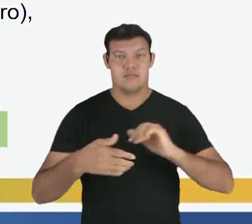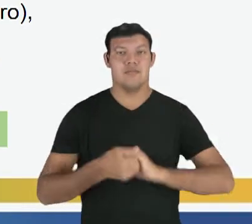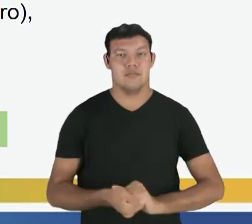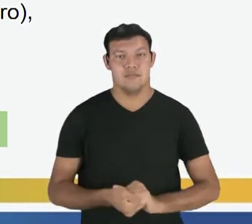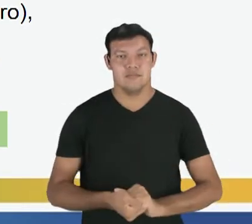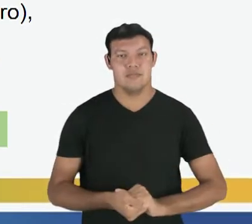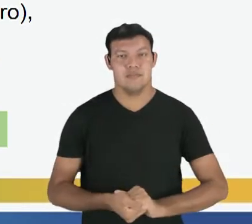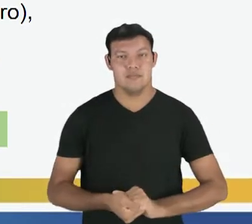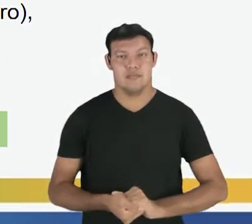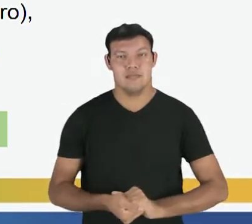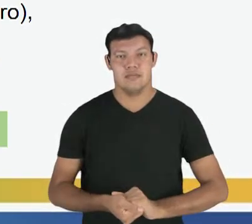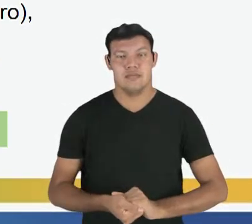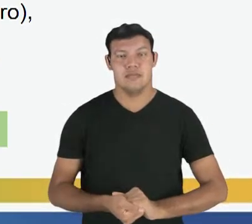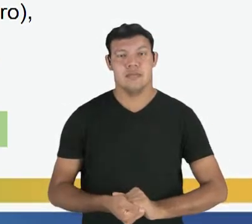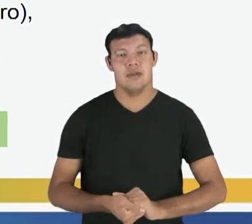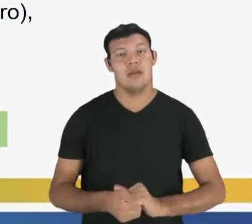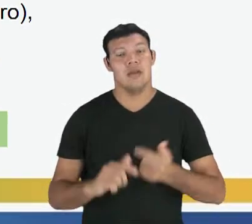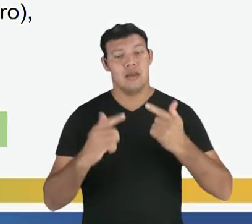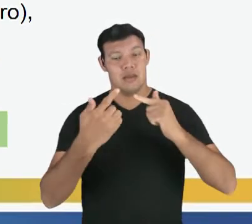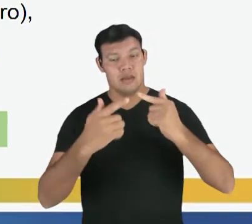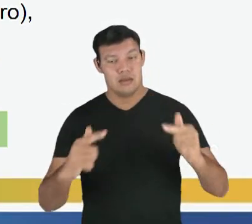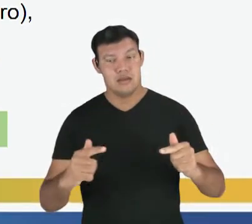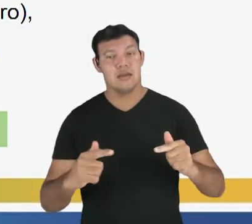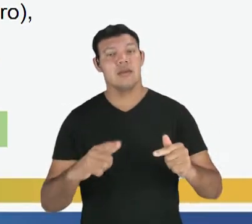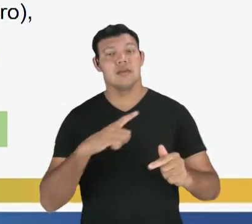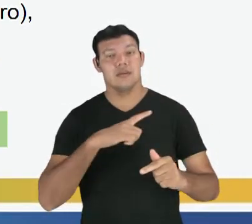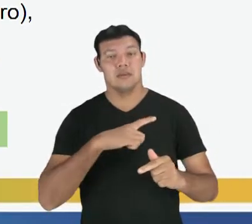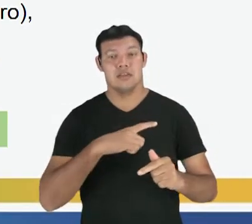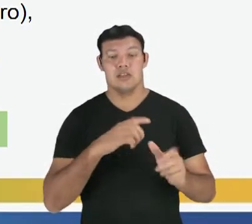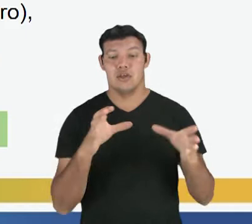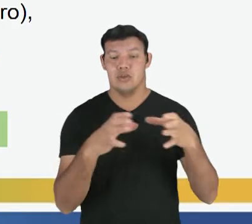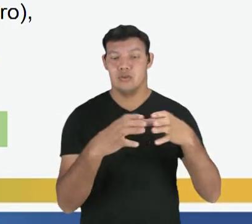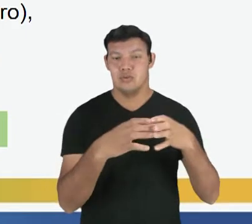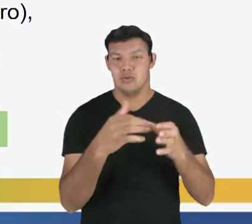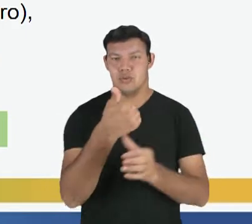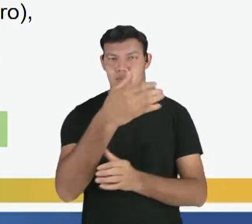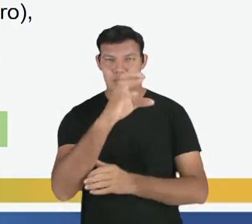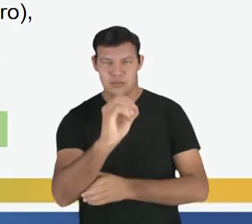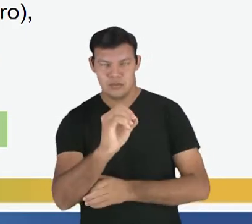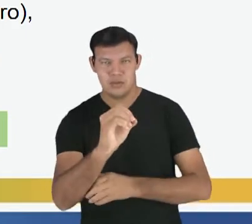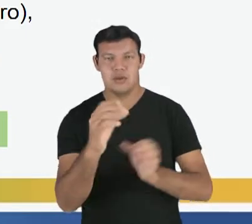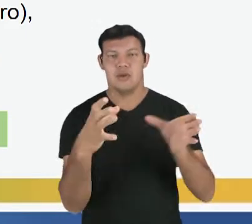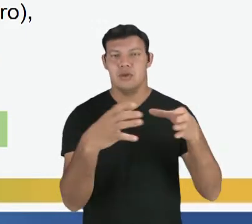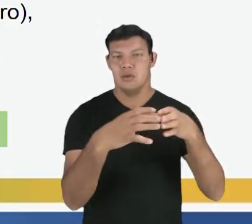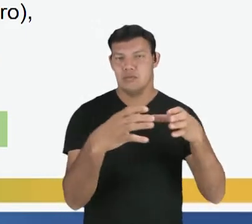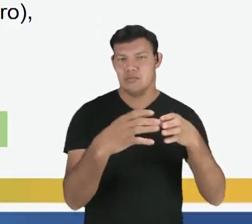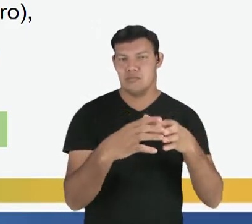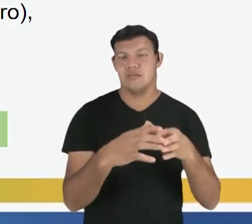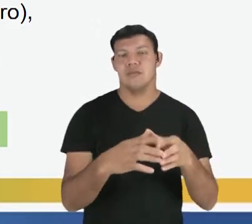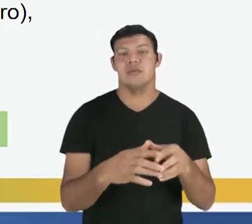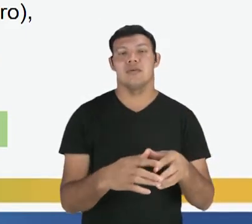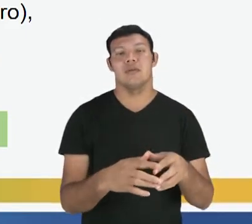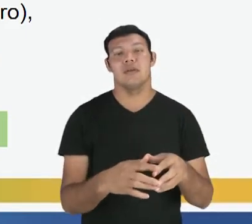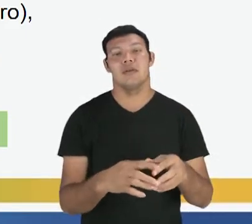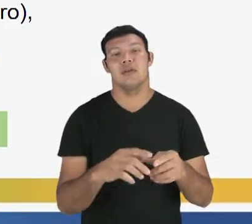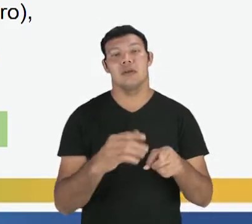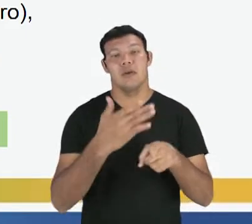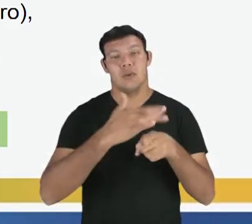Na gramática normativa nós temos dez classes de palavras, chamadas também de classes morfológicas.